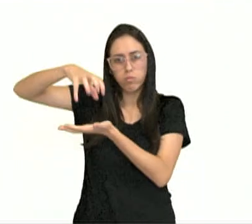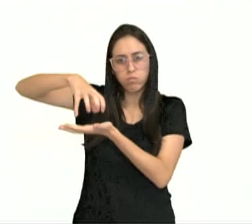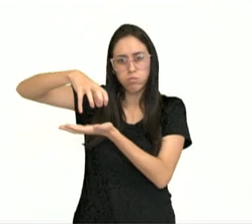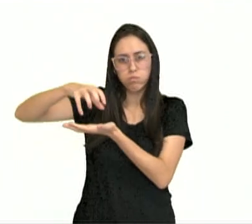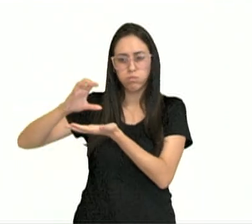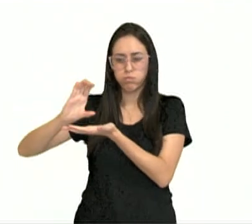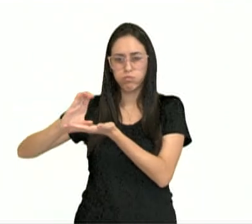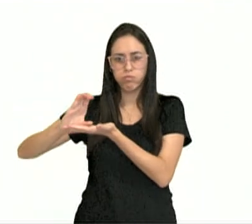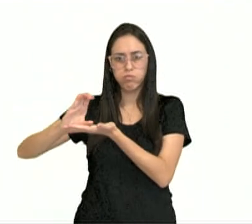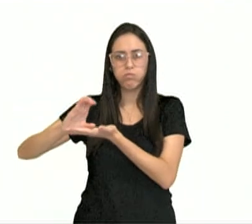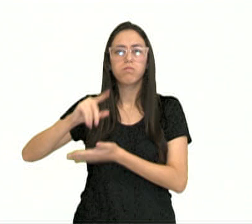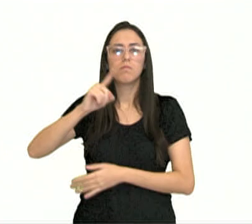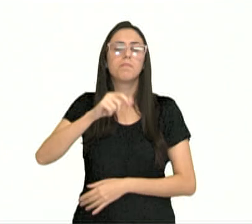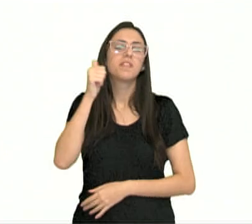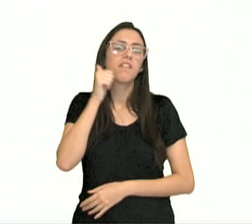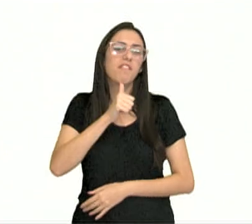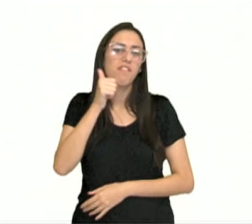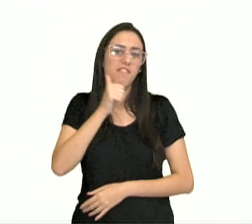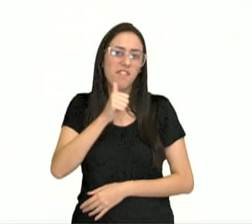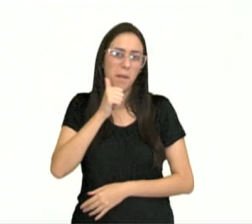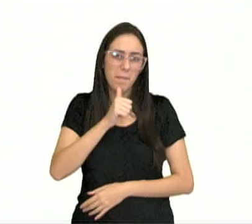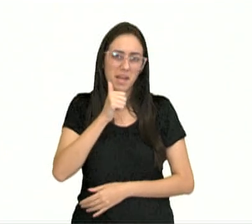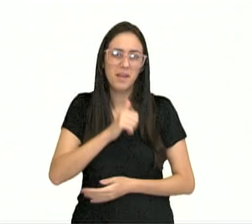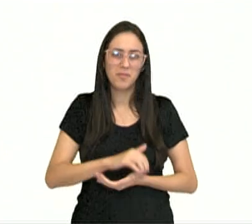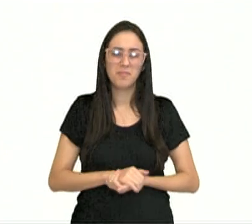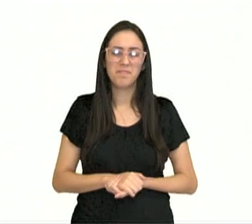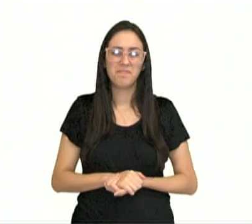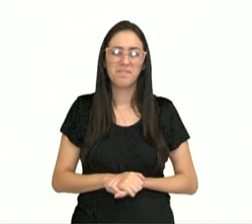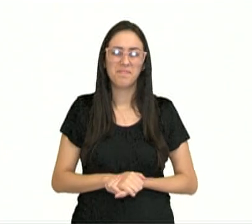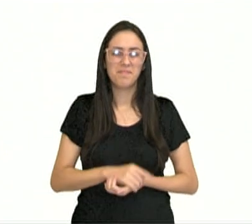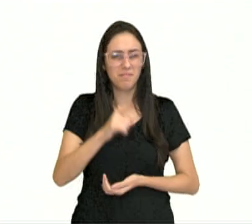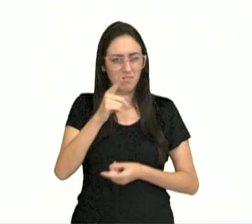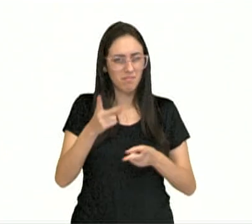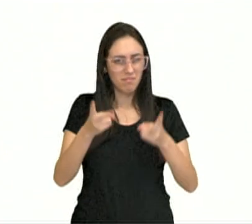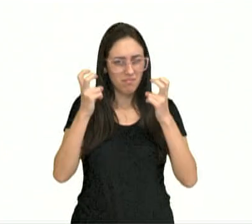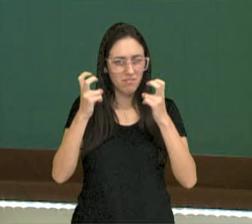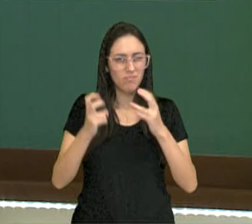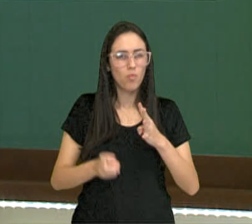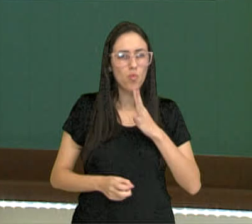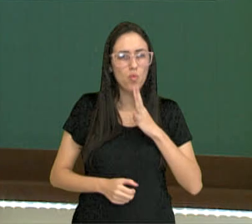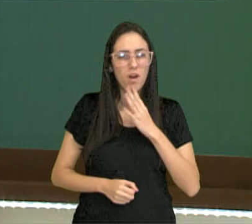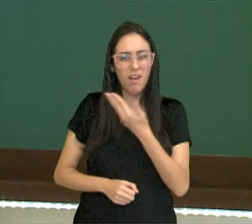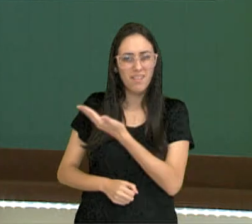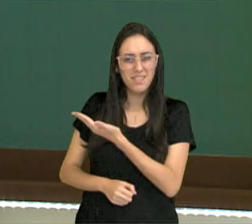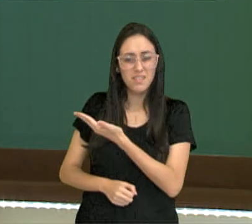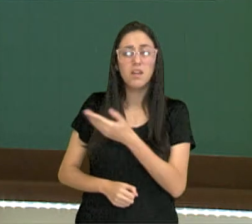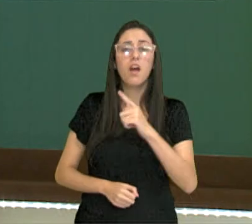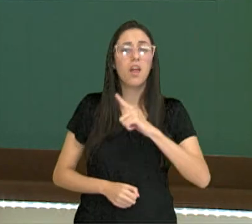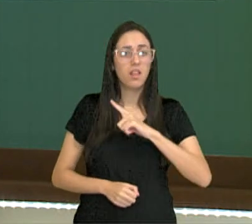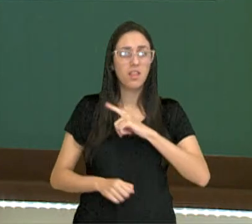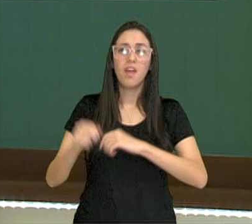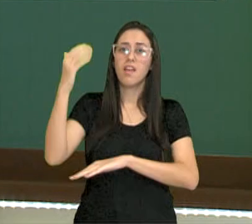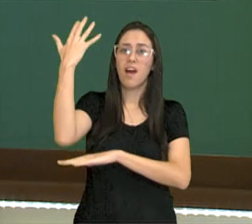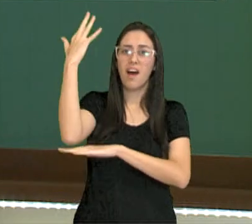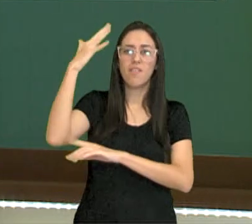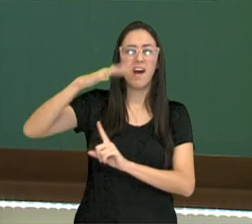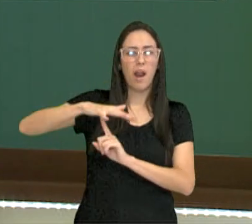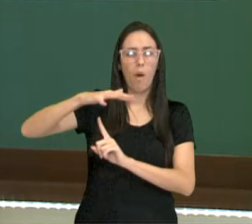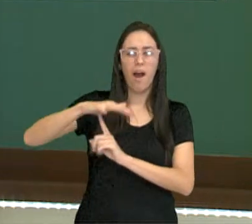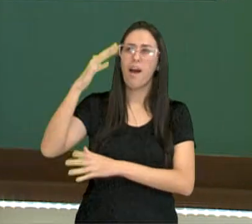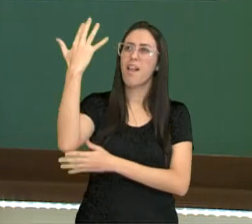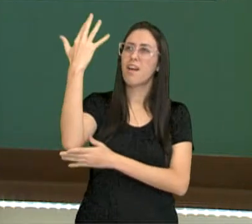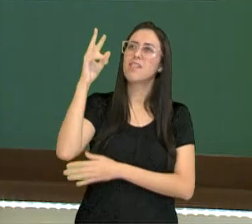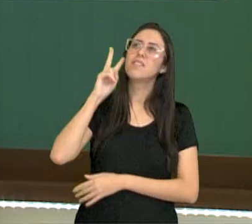estróbulo feminino, mais gordinho, mais achatadinho. Você reconhece essas estruturas? Estão nos galhos das nossas araucárias.